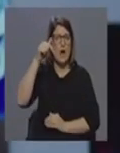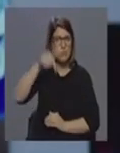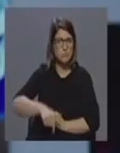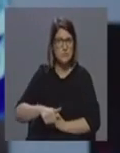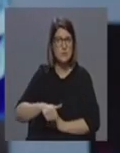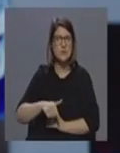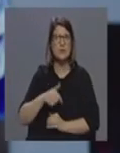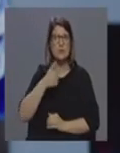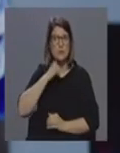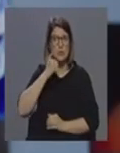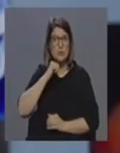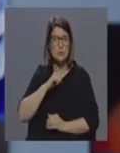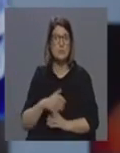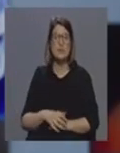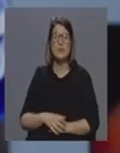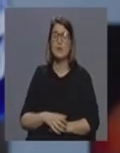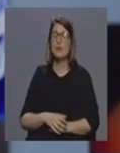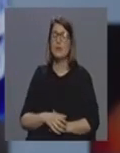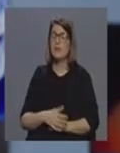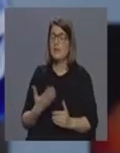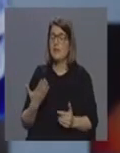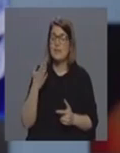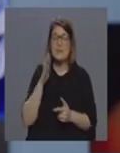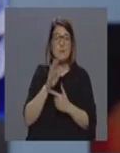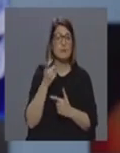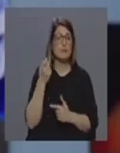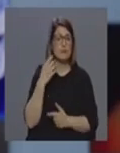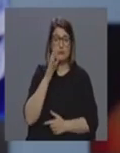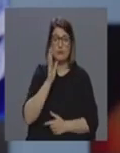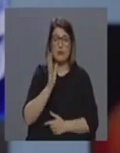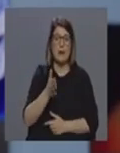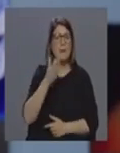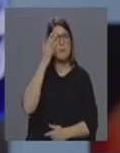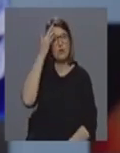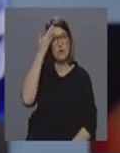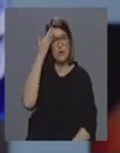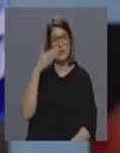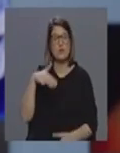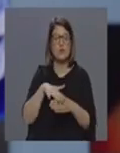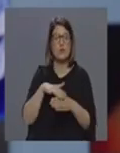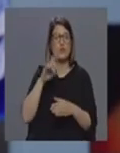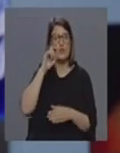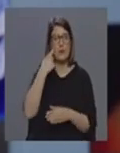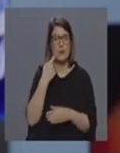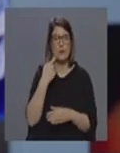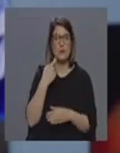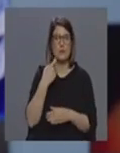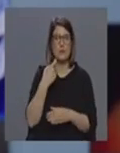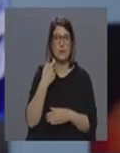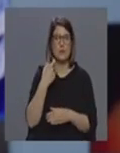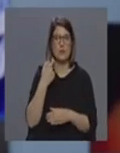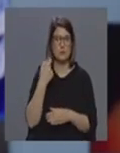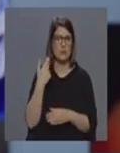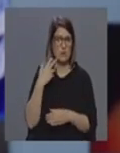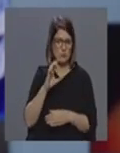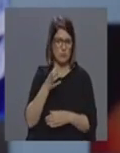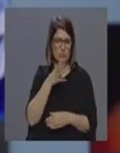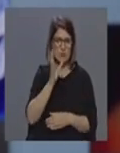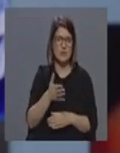aqui nos Açores foi como um exemplo que eu dei há pouco imagino o primeiro caso de respeito como eu disse há pouco aqui na região